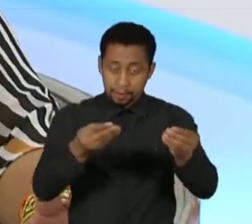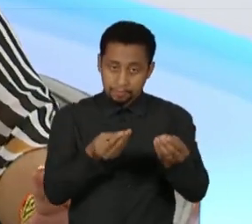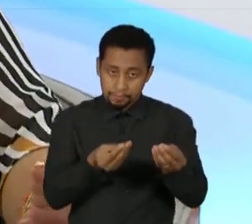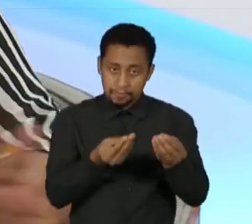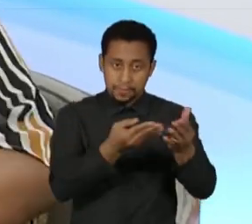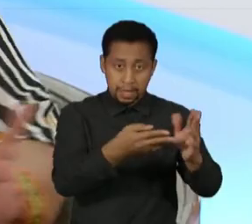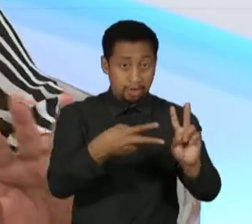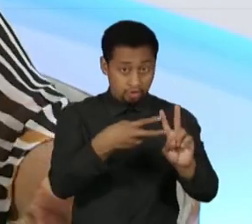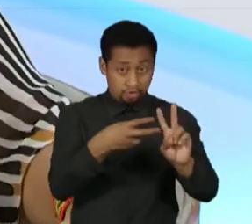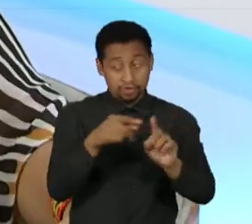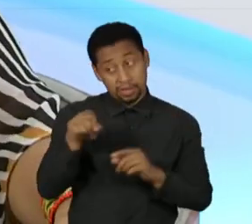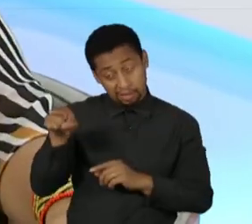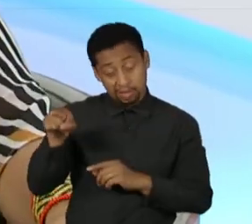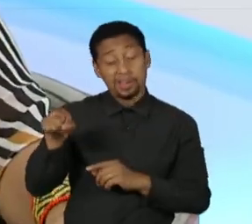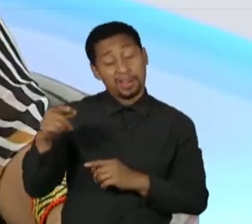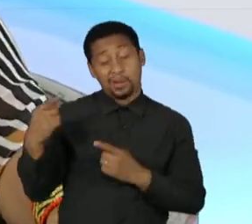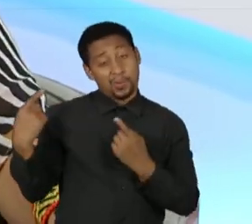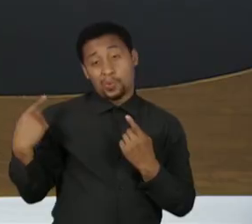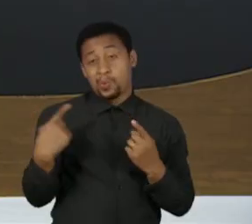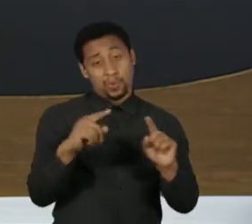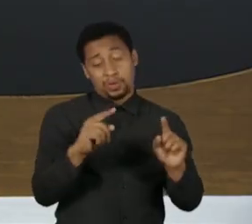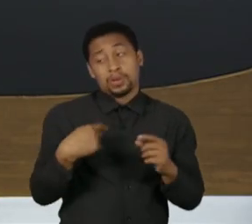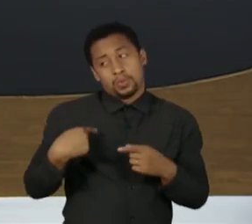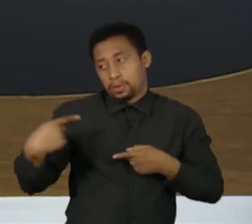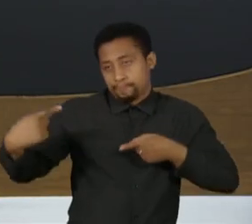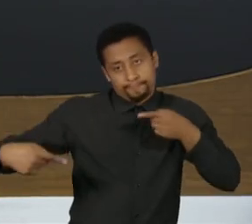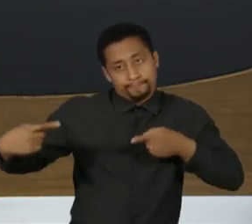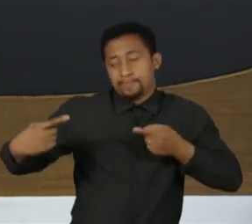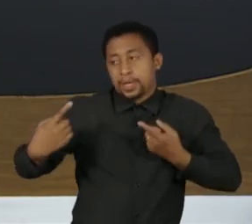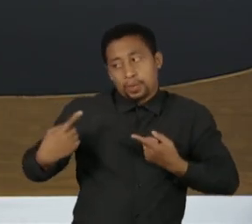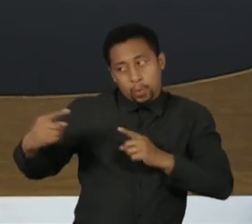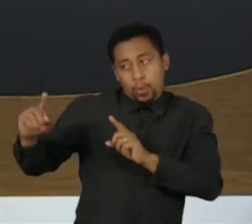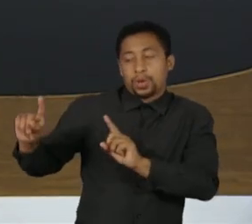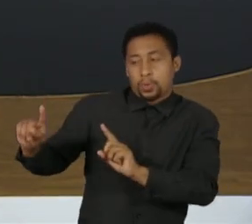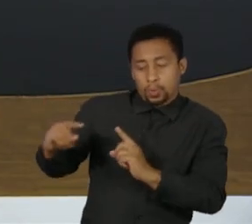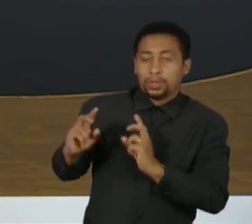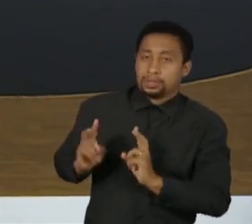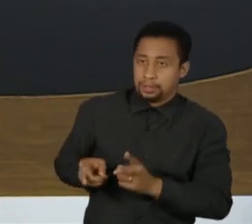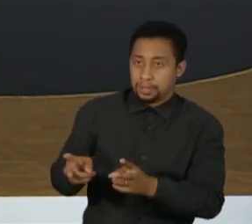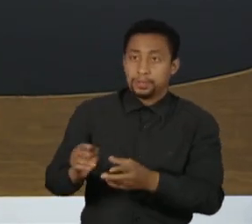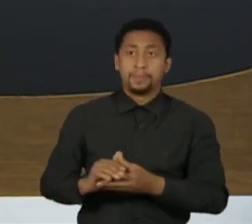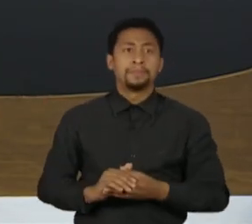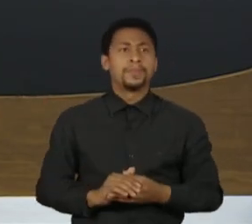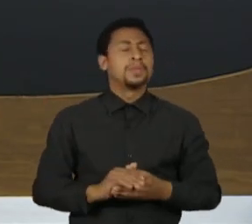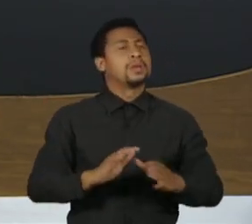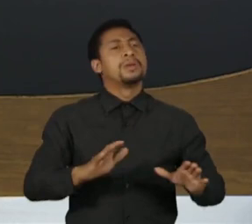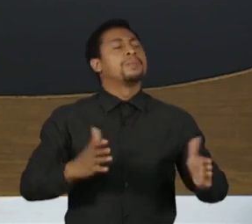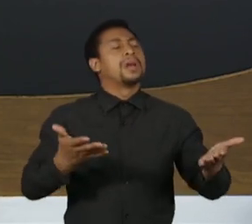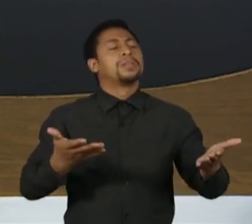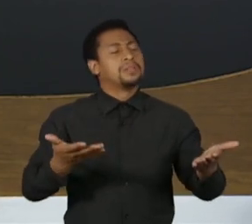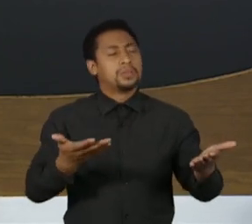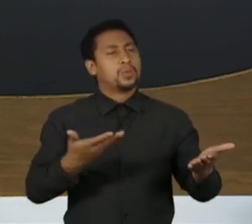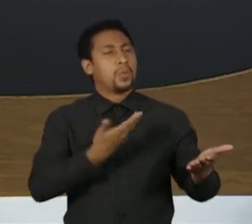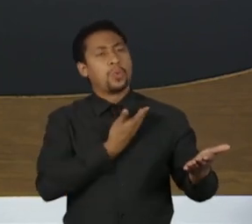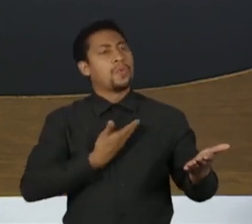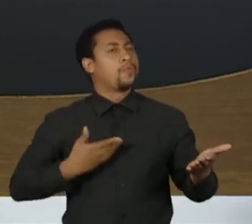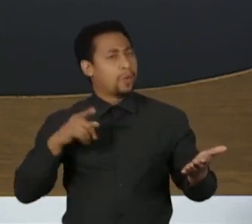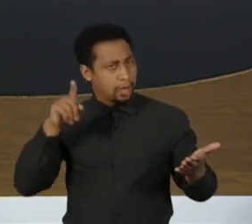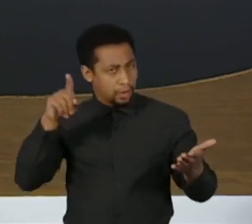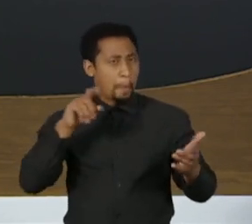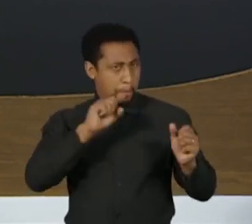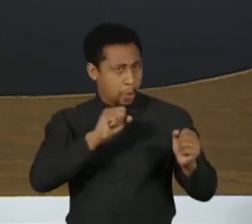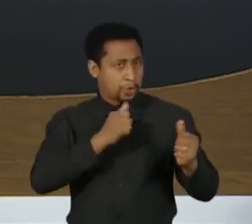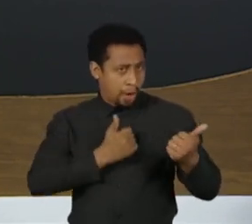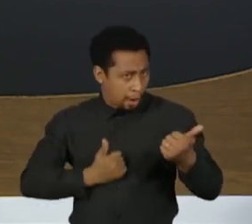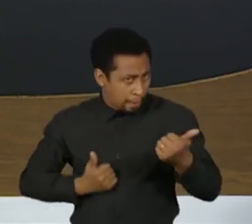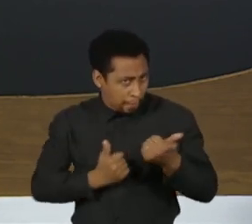quanto a isso, a gente vai ser oposição sempre. E a senhora acredita que vai ter maioria do governo para se contrapor, por